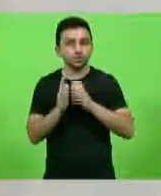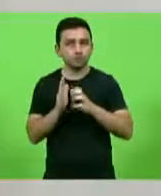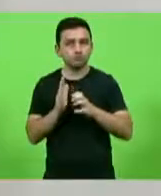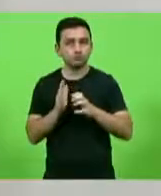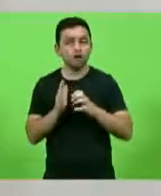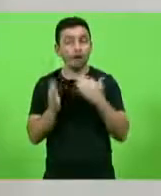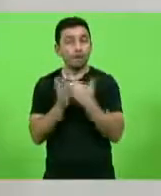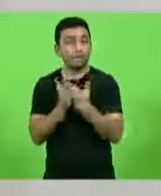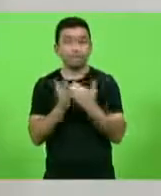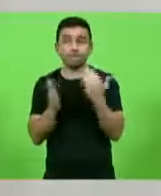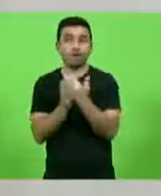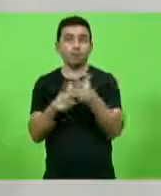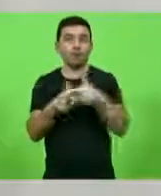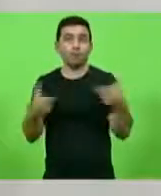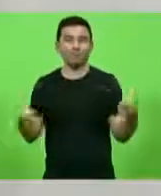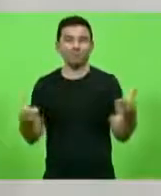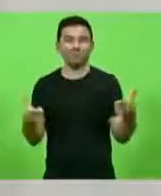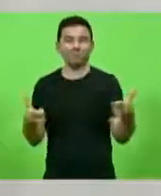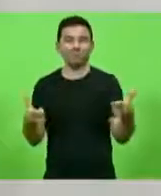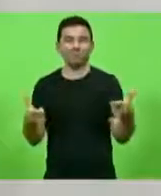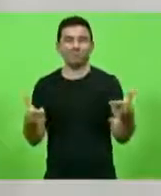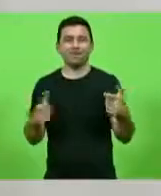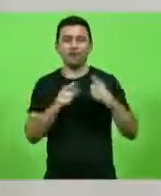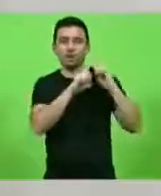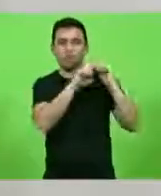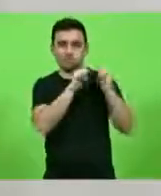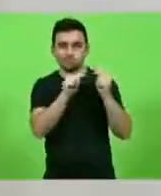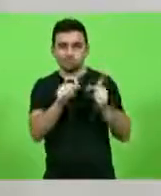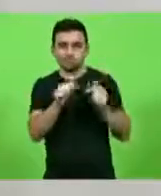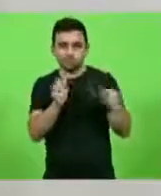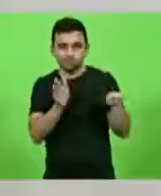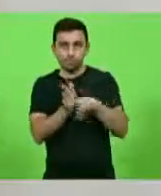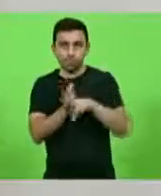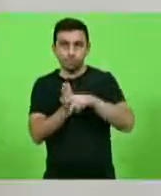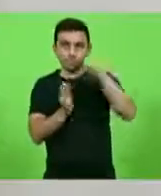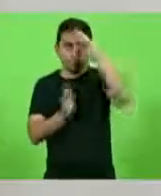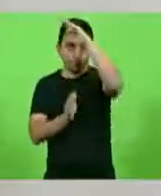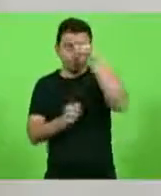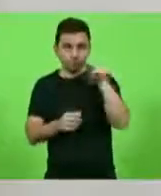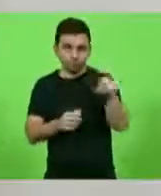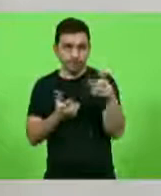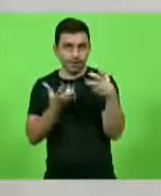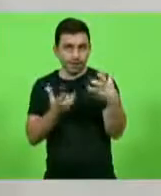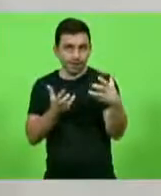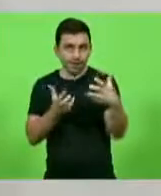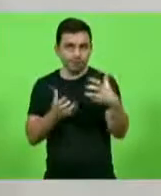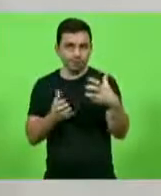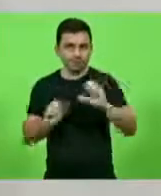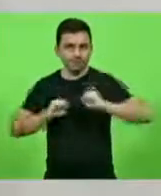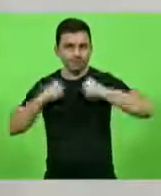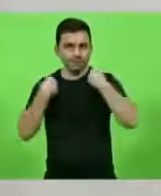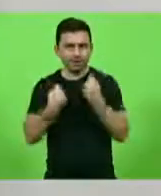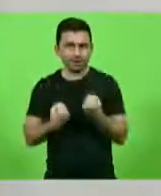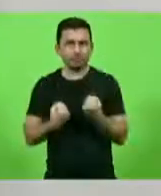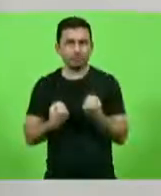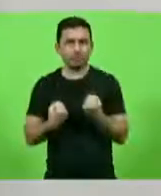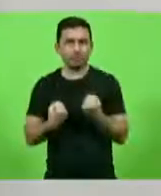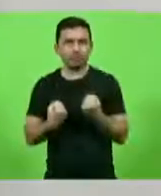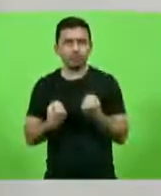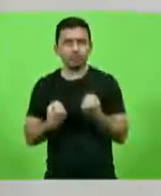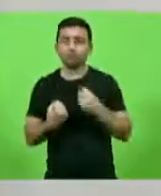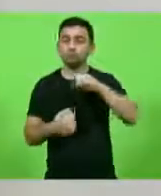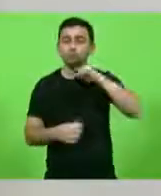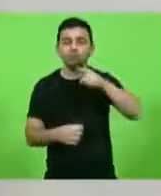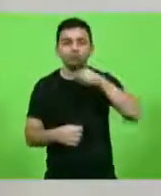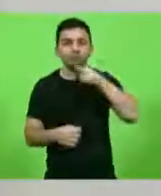todos. E a configuração conservadora e bolsonarista que você pretende e diz defender, será impraticável.